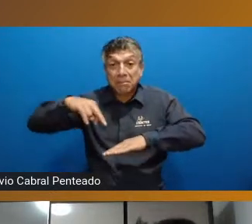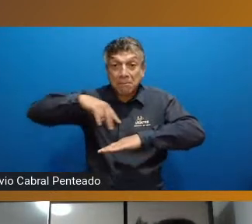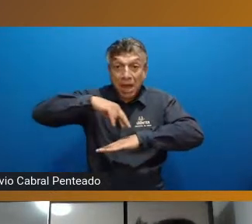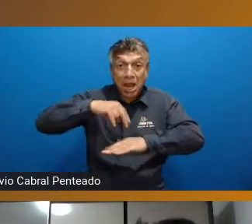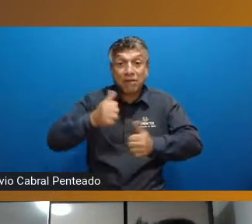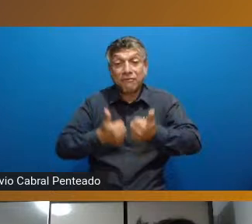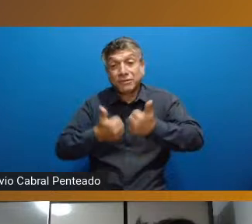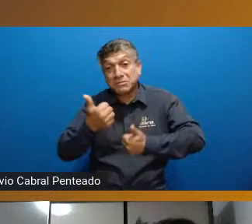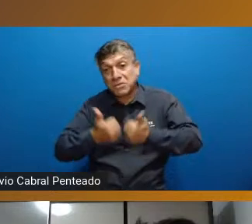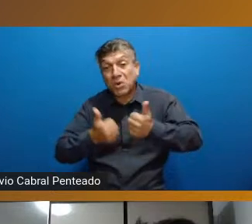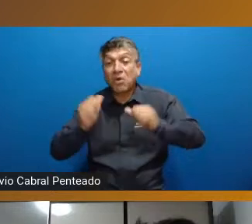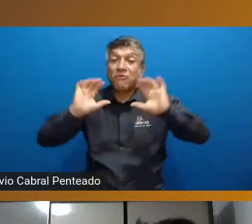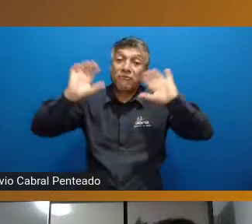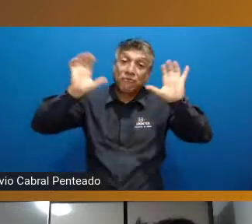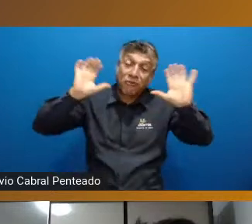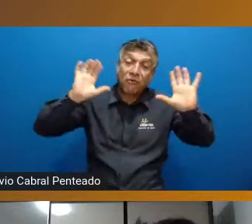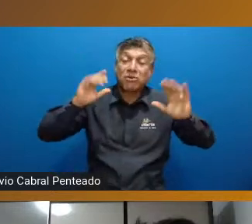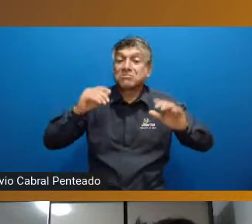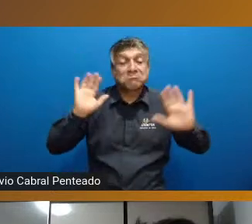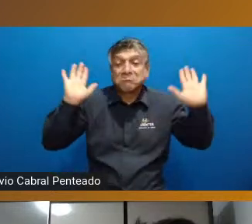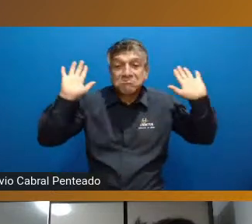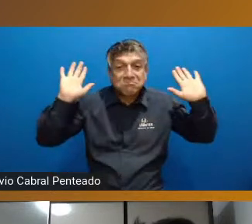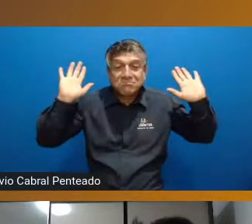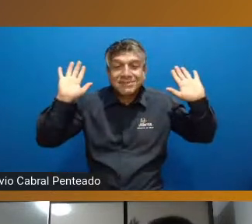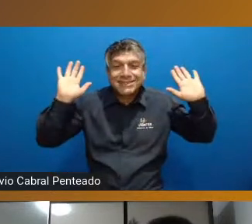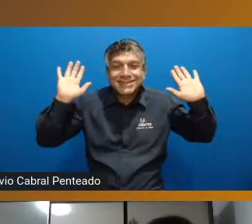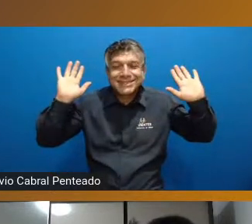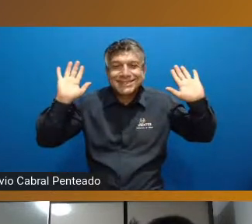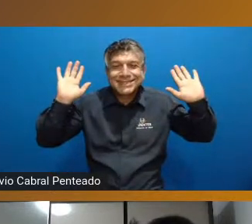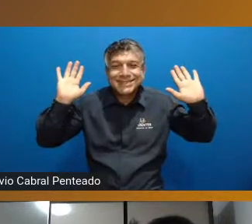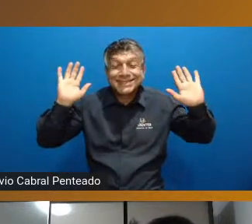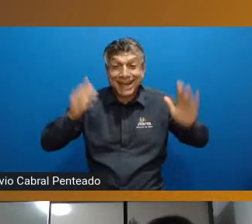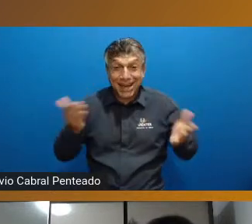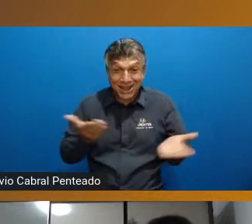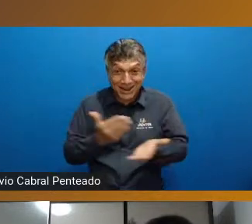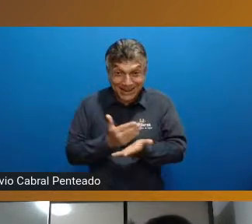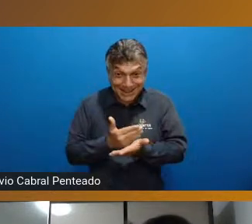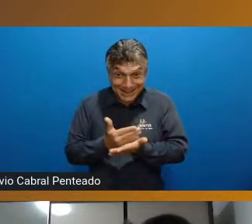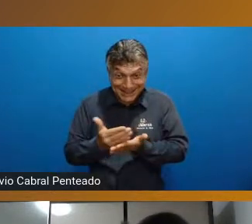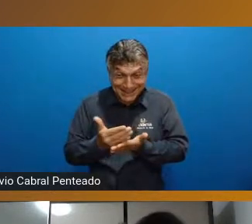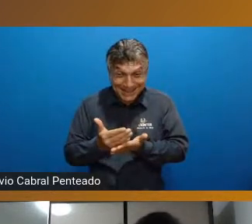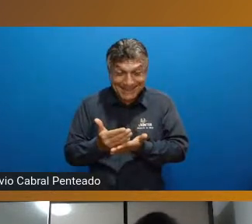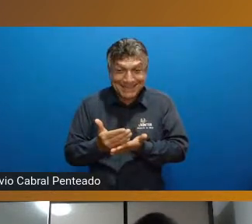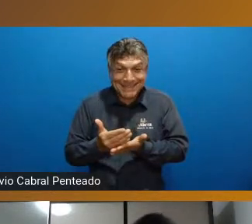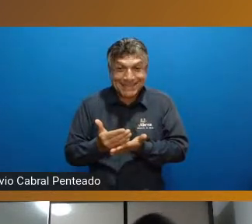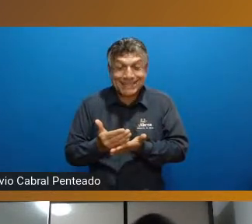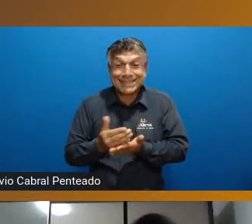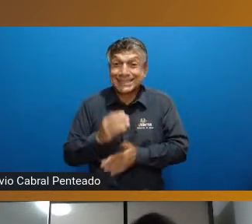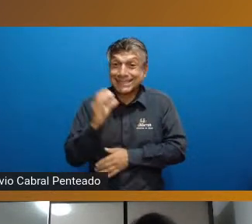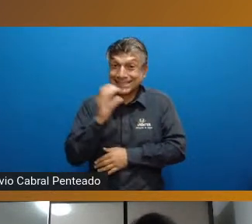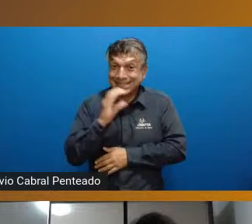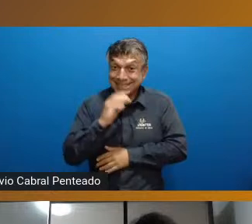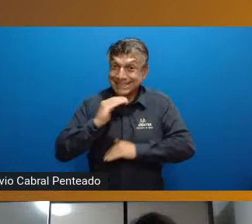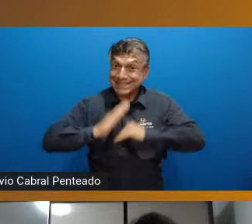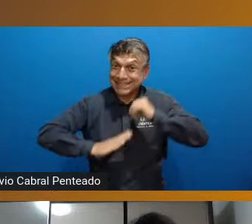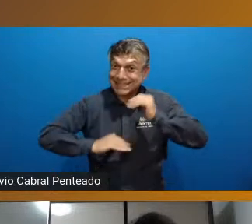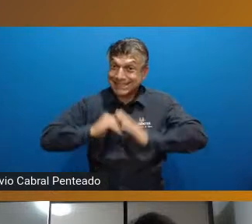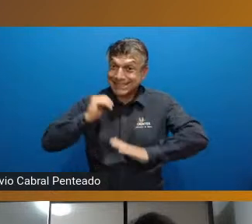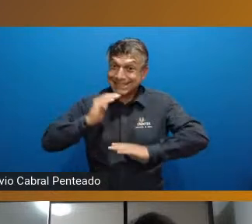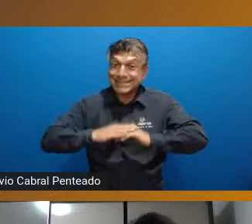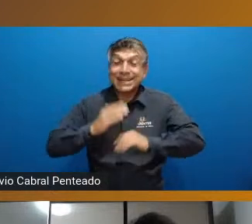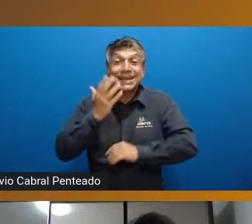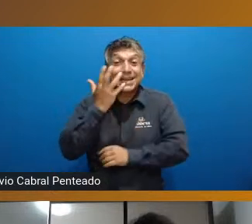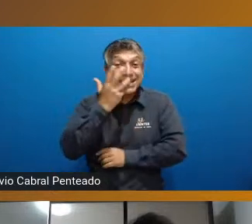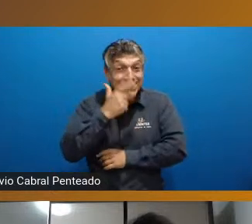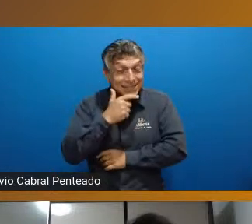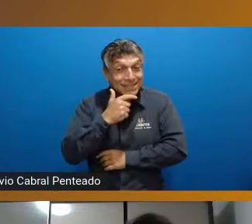futebol se é o vôlei a ginástica nessa nesse início né da da emergência de habilidades motoras as crianças